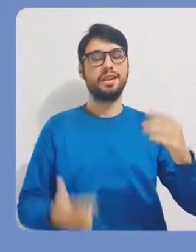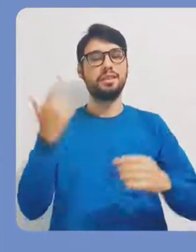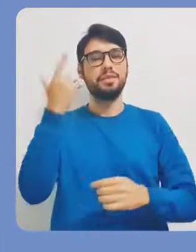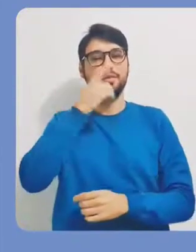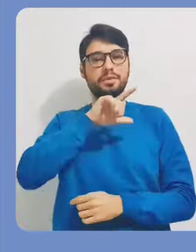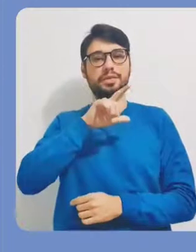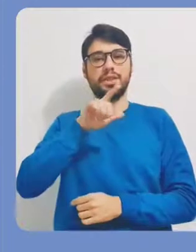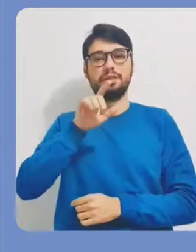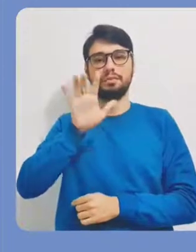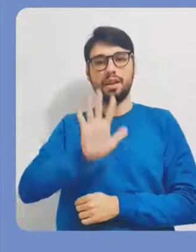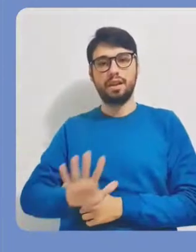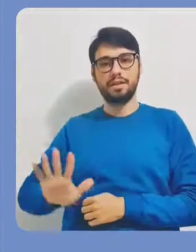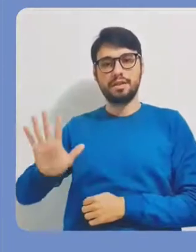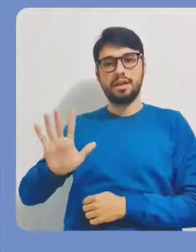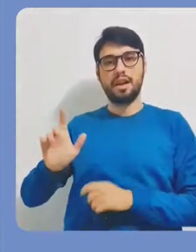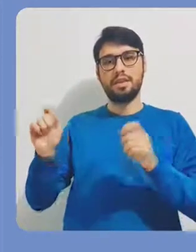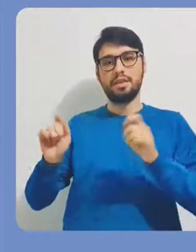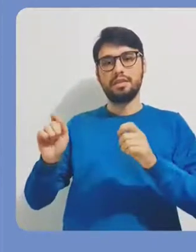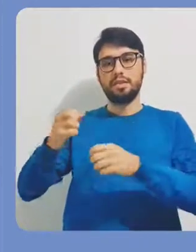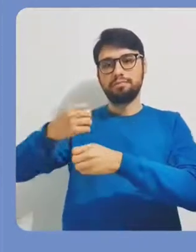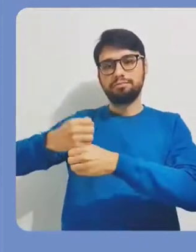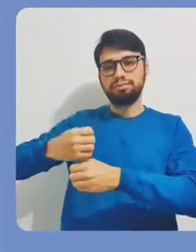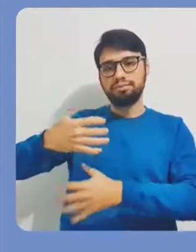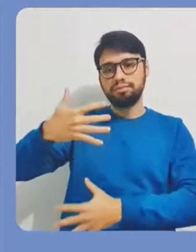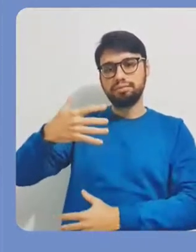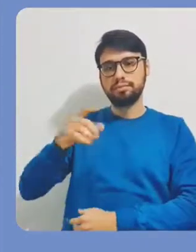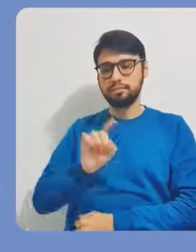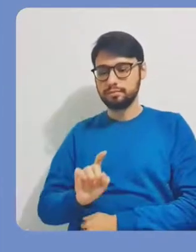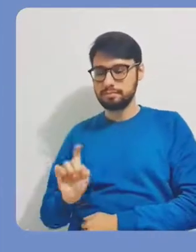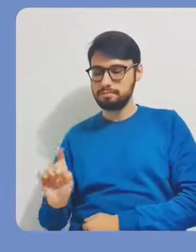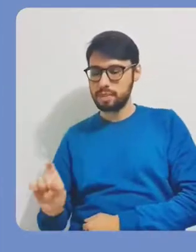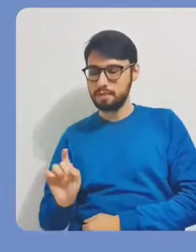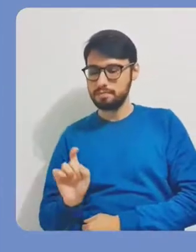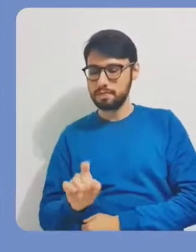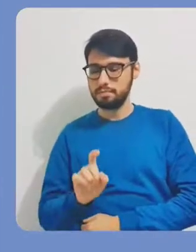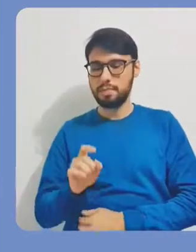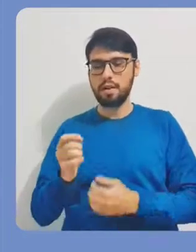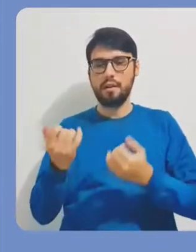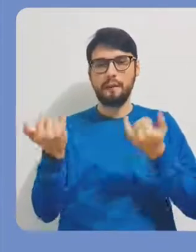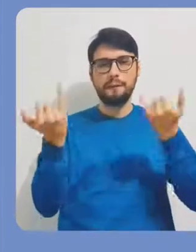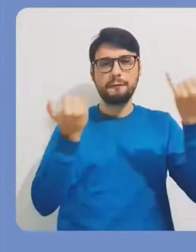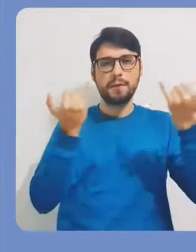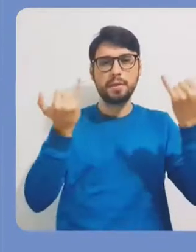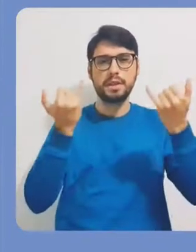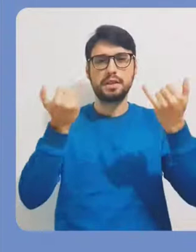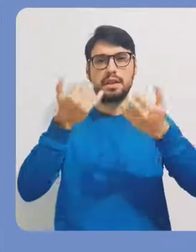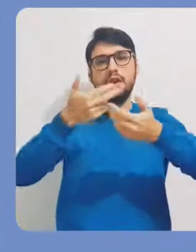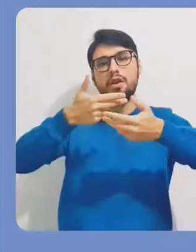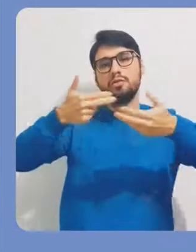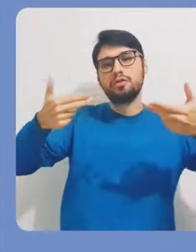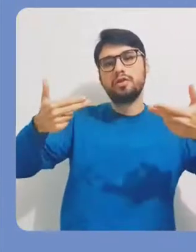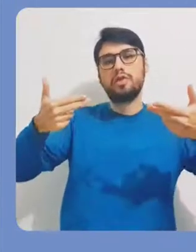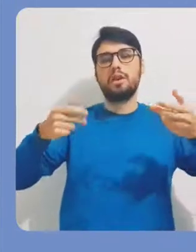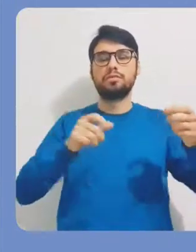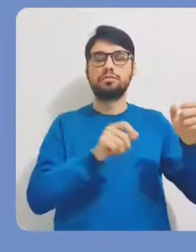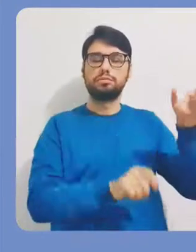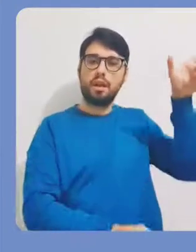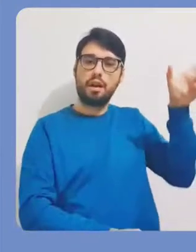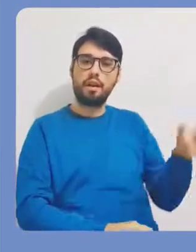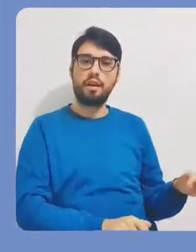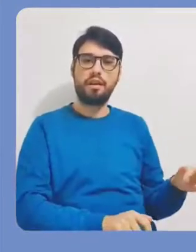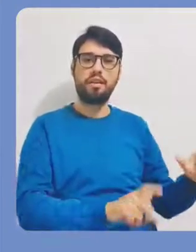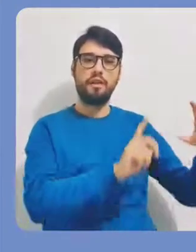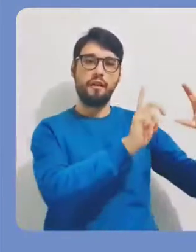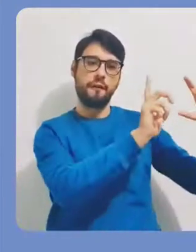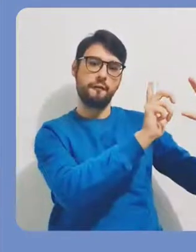menus de opções, eles estão disponíveis aqui nessa listagem. Então, eu posso colocar várias informações na